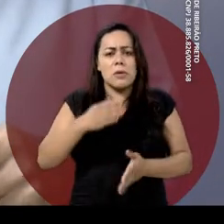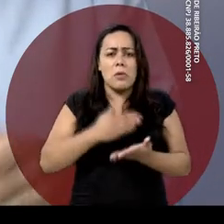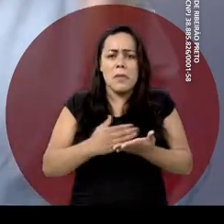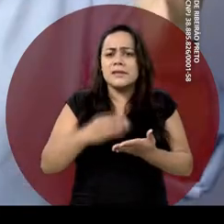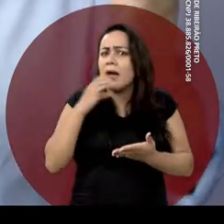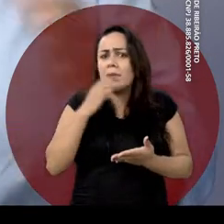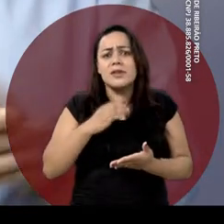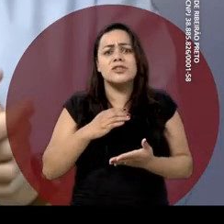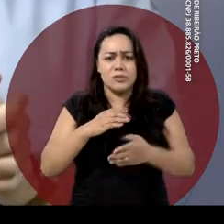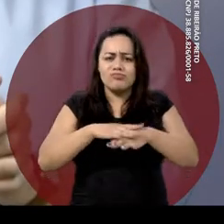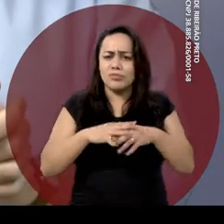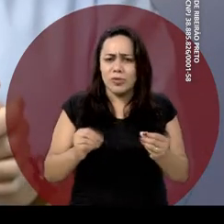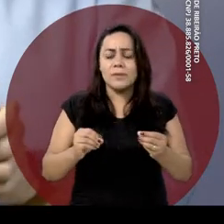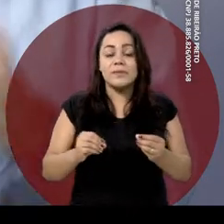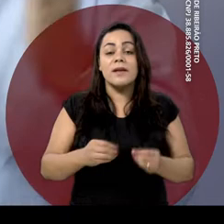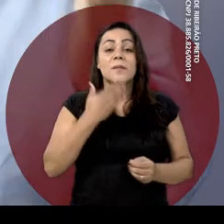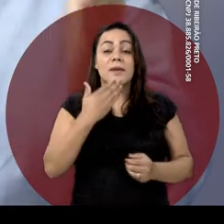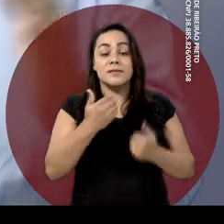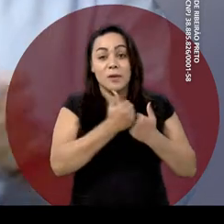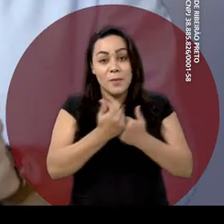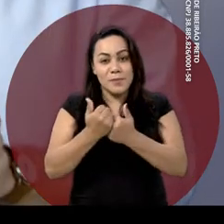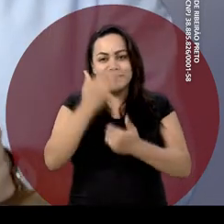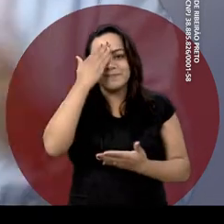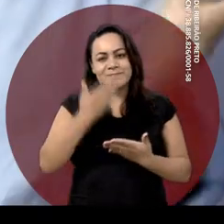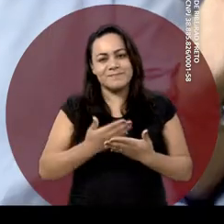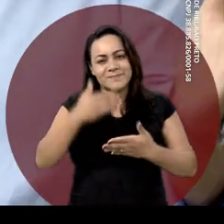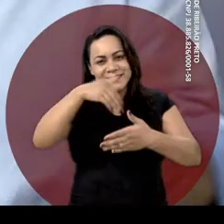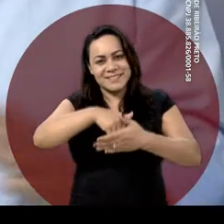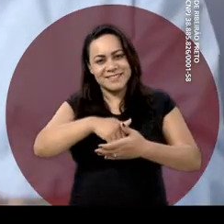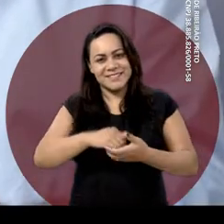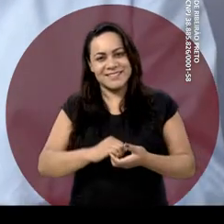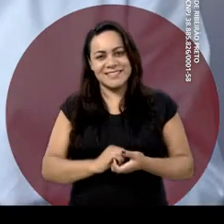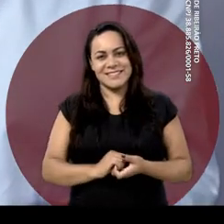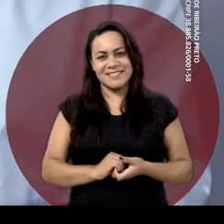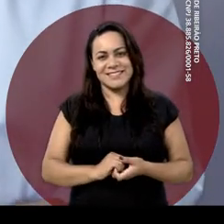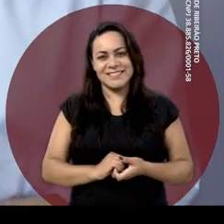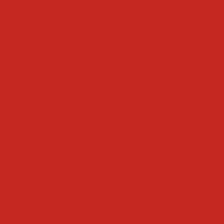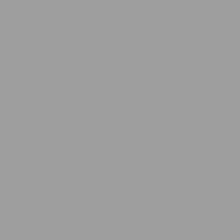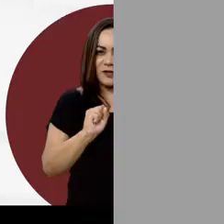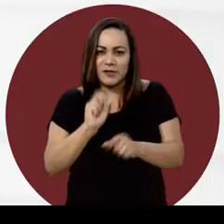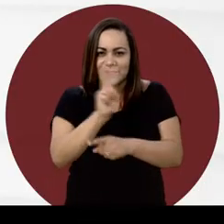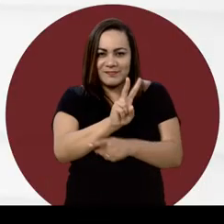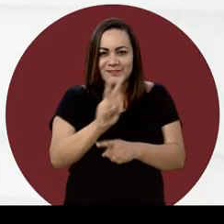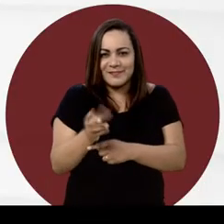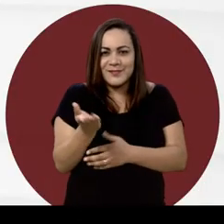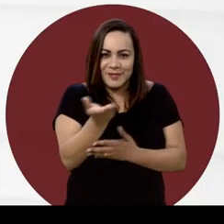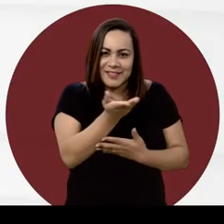no pós-parto. Peço o seu apoio, peço a sua confiança, peço o seu voto.